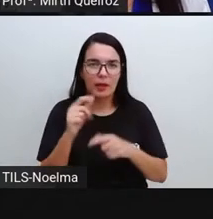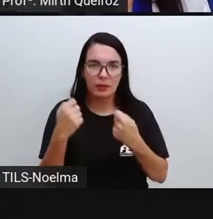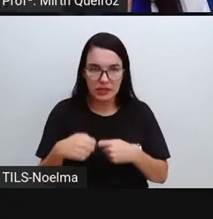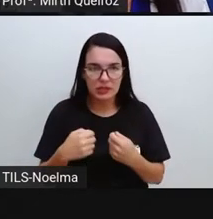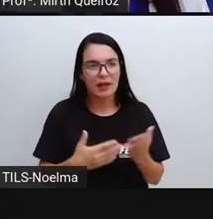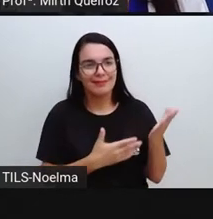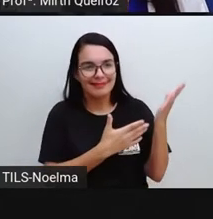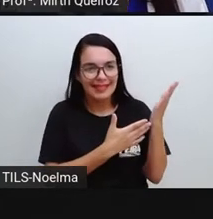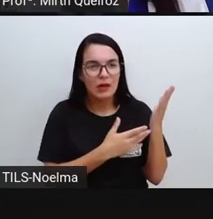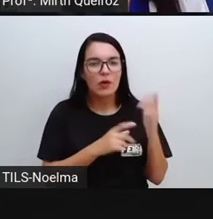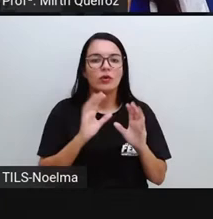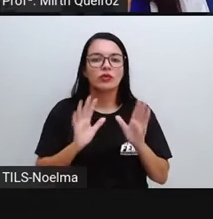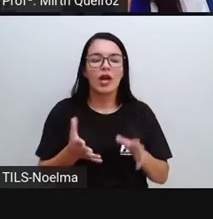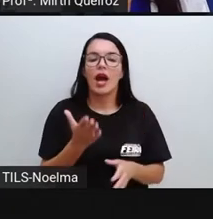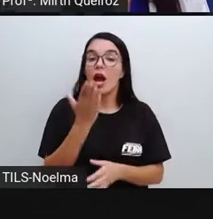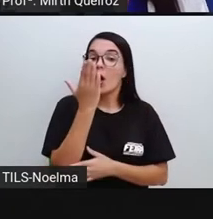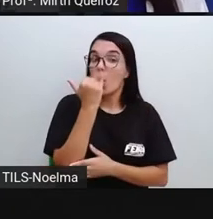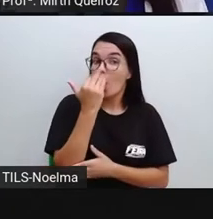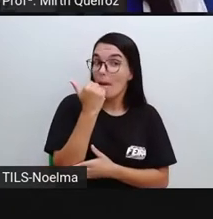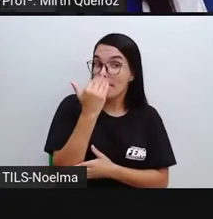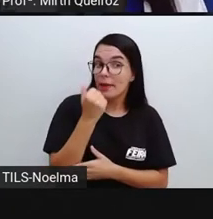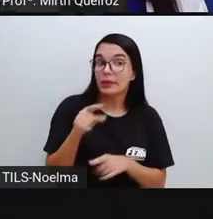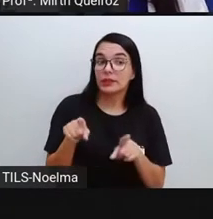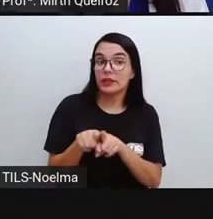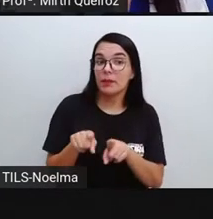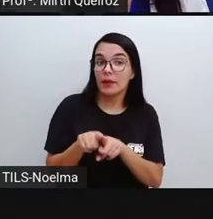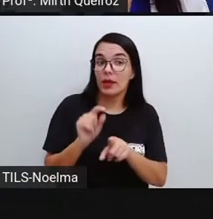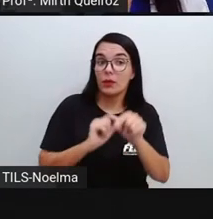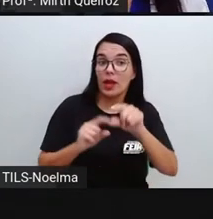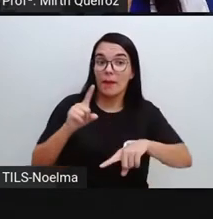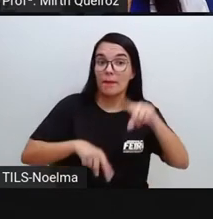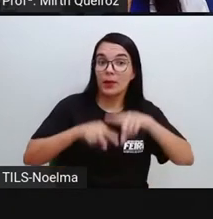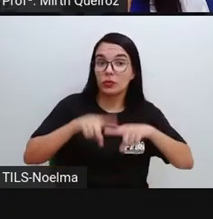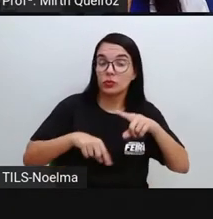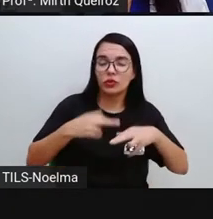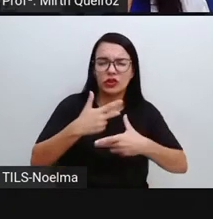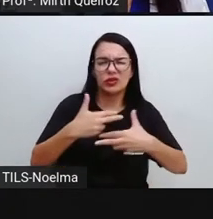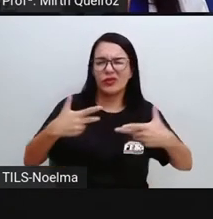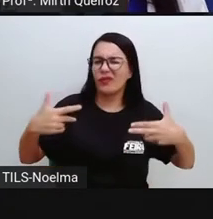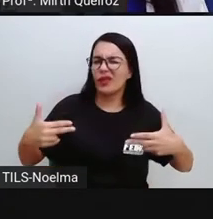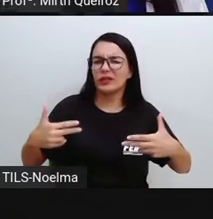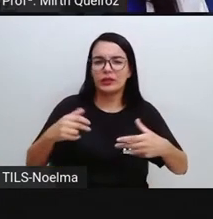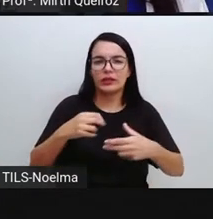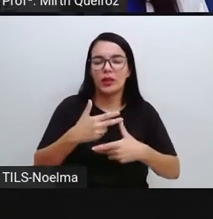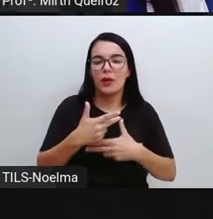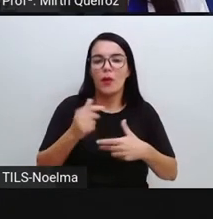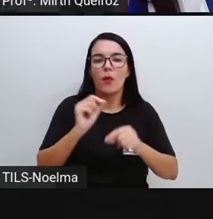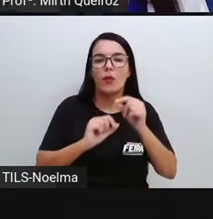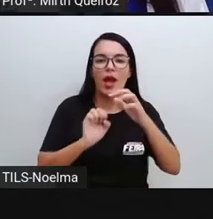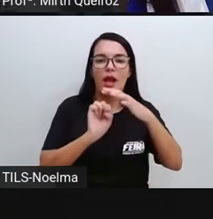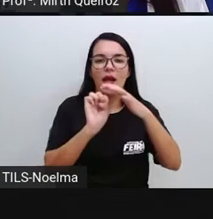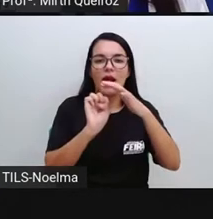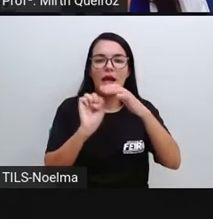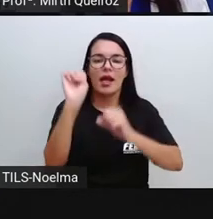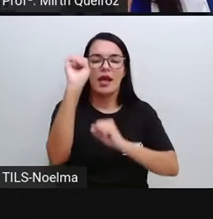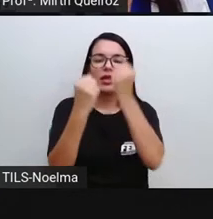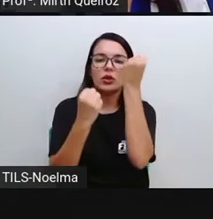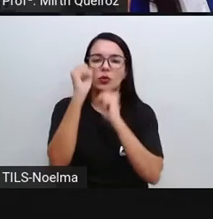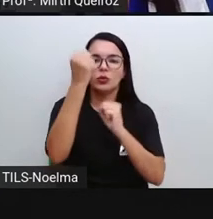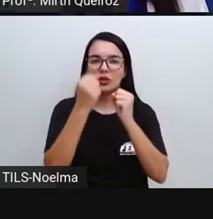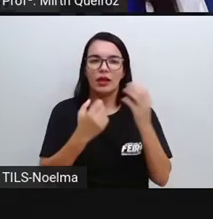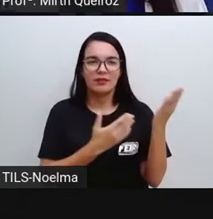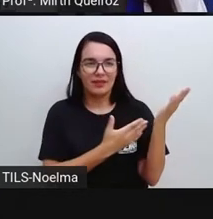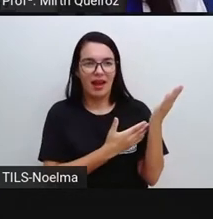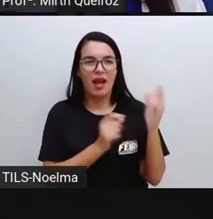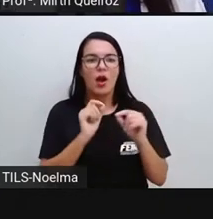Que nós consumimos, e pelo fornecimento de produtos para diversos tipos de indústrias. A agropecuária, que seria